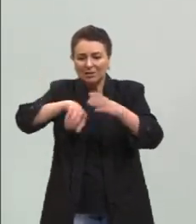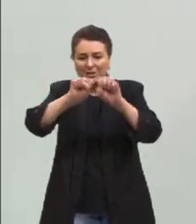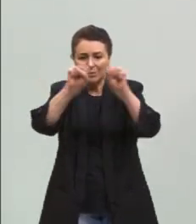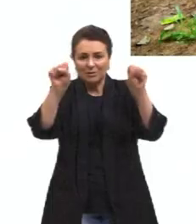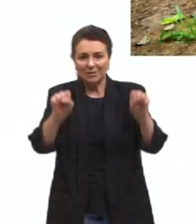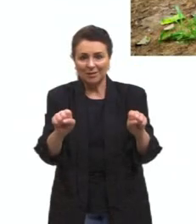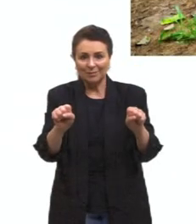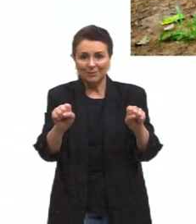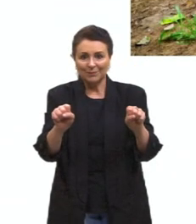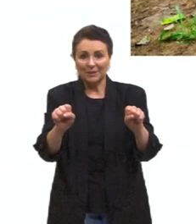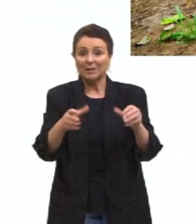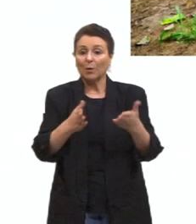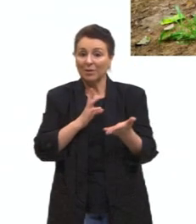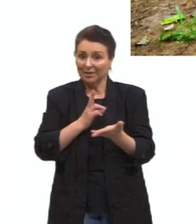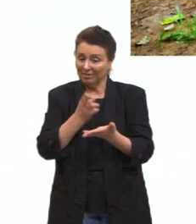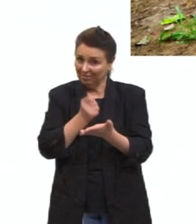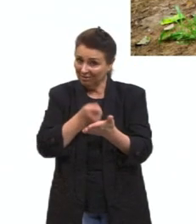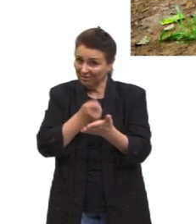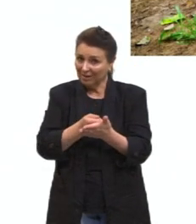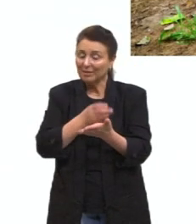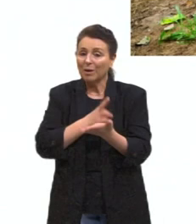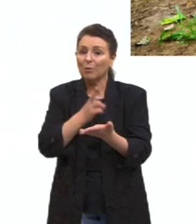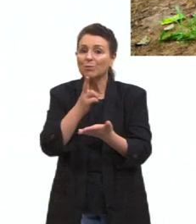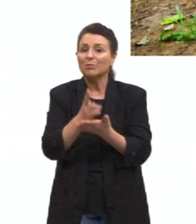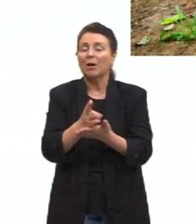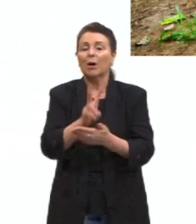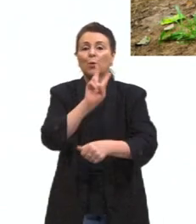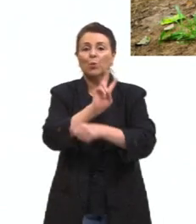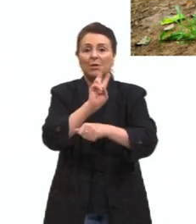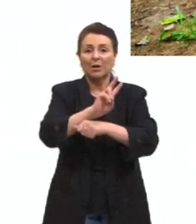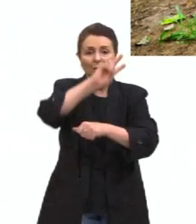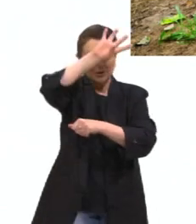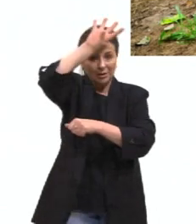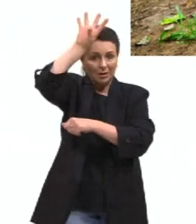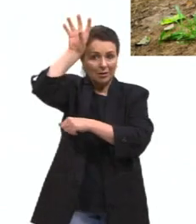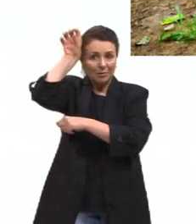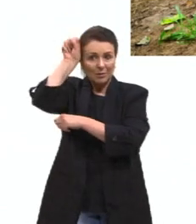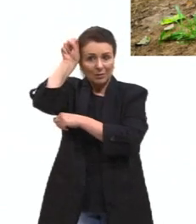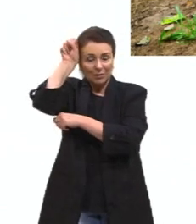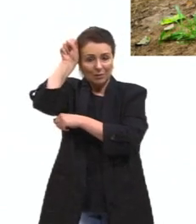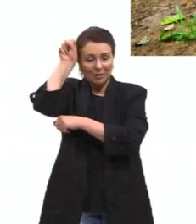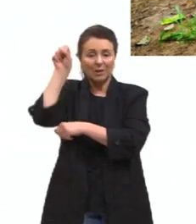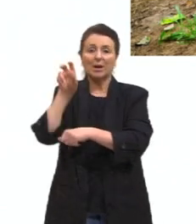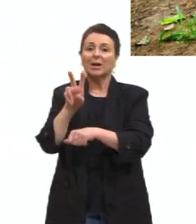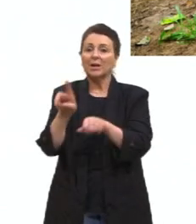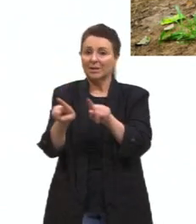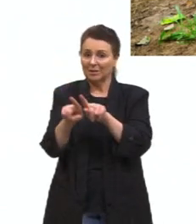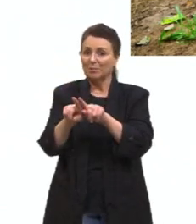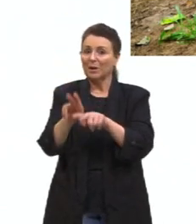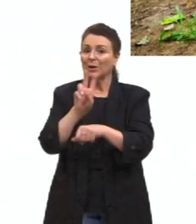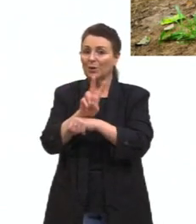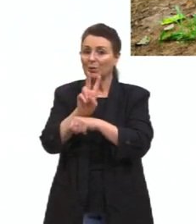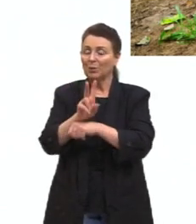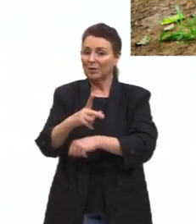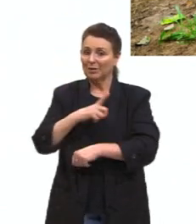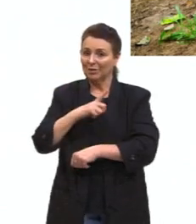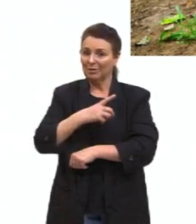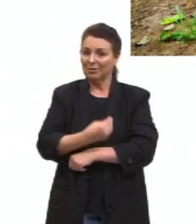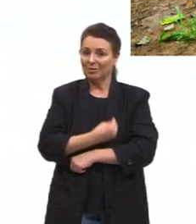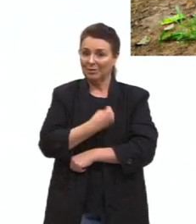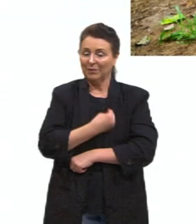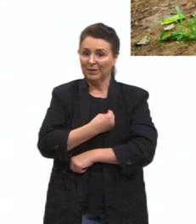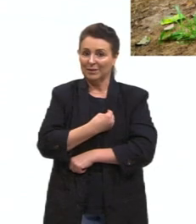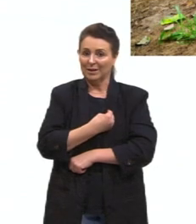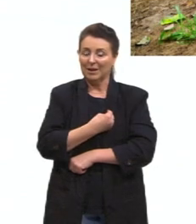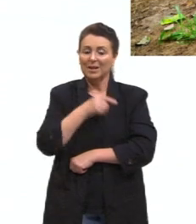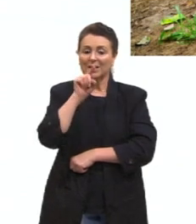inserido. Ao preservar a Amazônia, ele também vai se preservar, ele se auto-preserva. E esse extrativismo que ele propunha, para